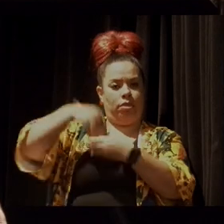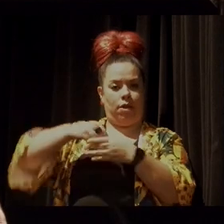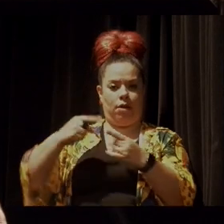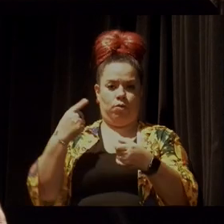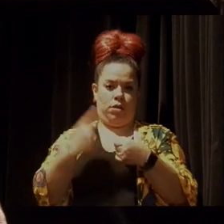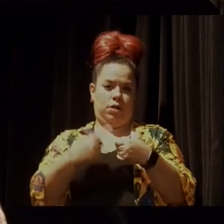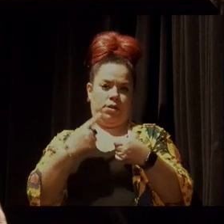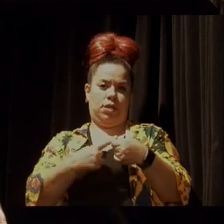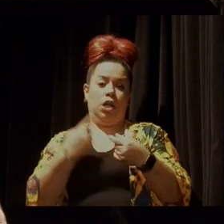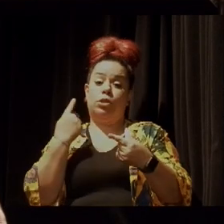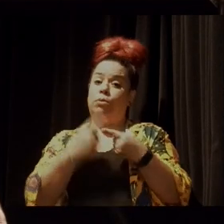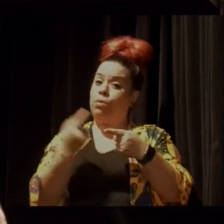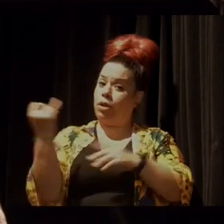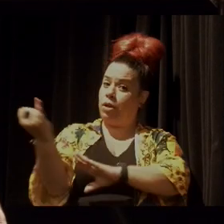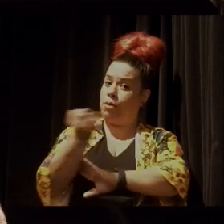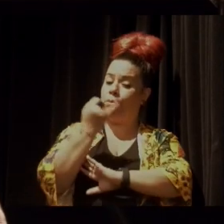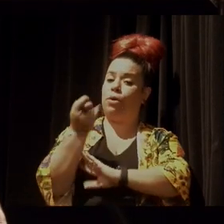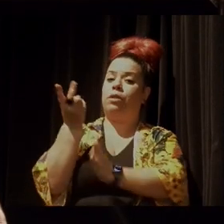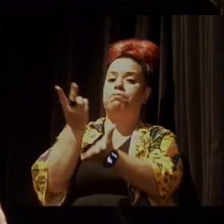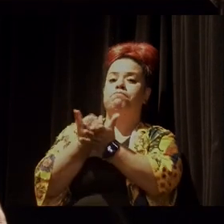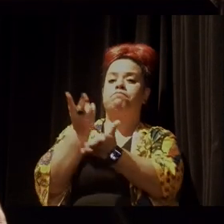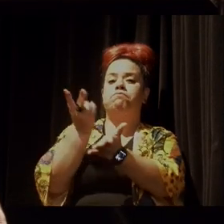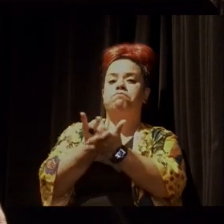importante manter também